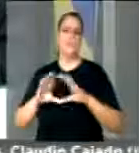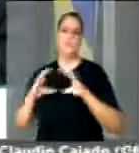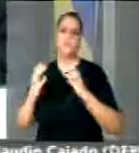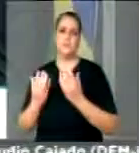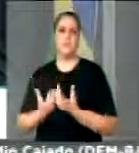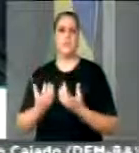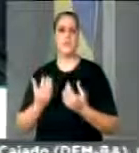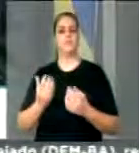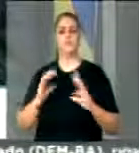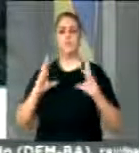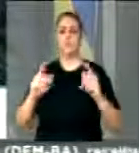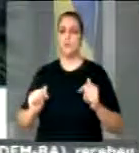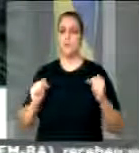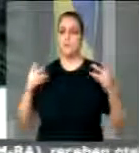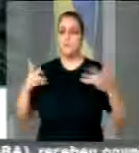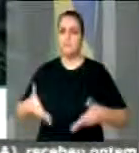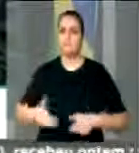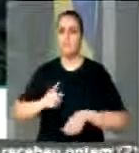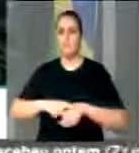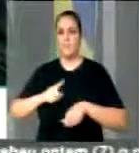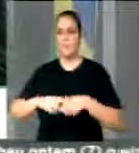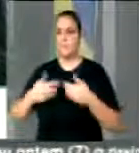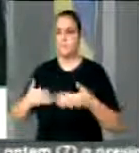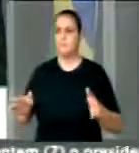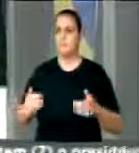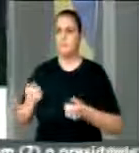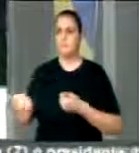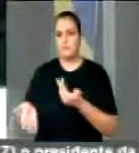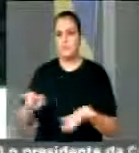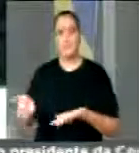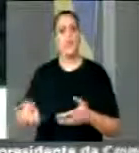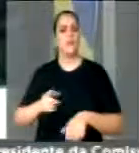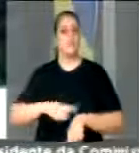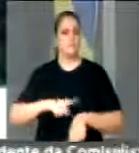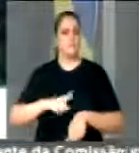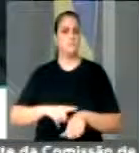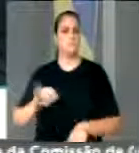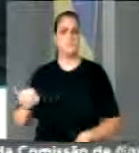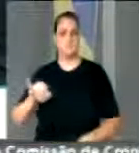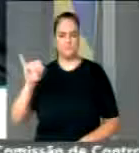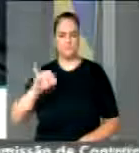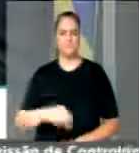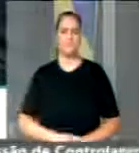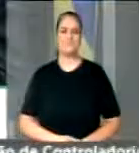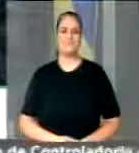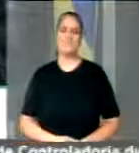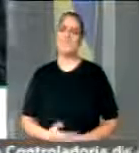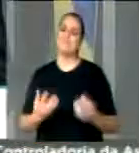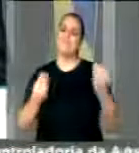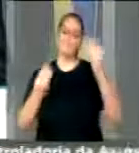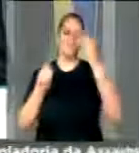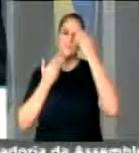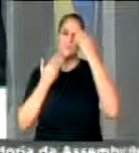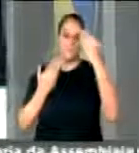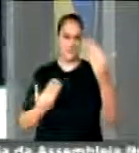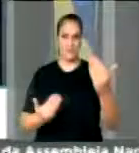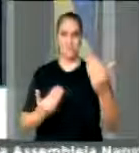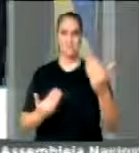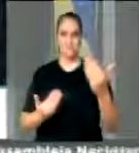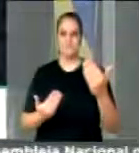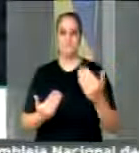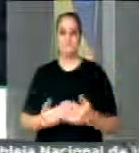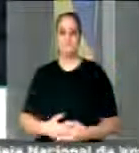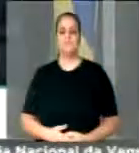que foi conduzido da liderança do governo na casa, na Câmara, para a liderança do governo no Congresso, de forma